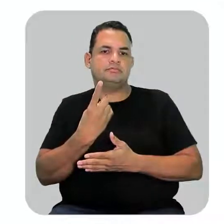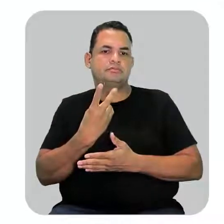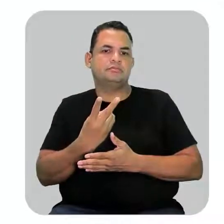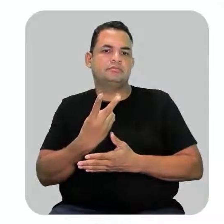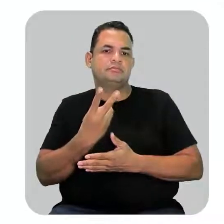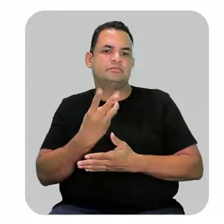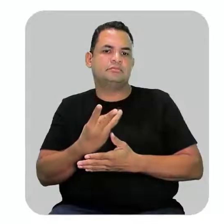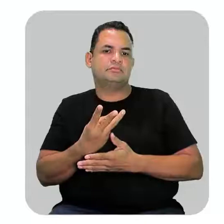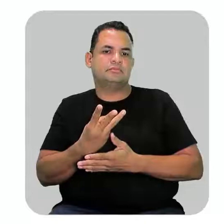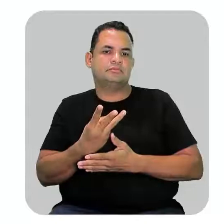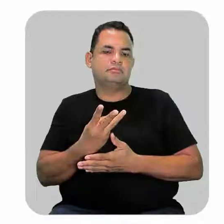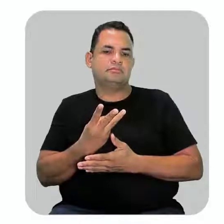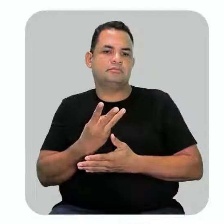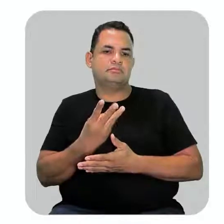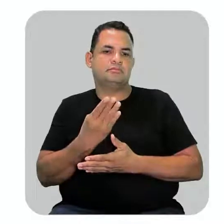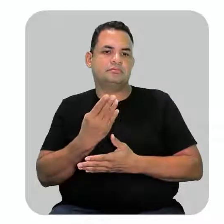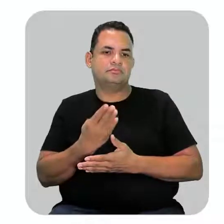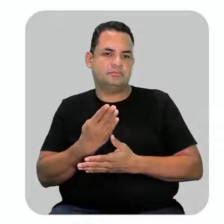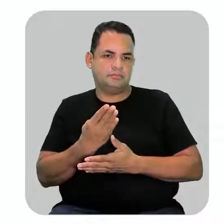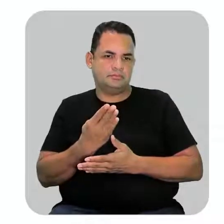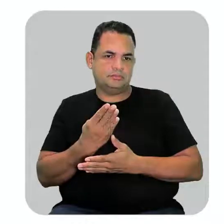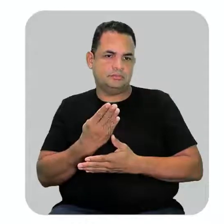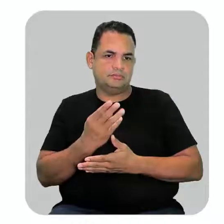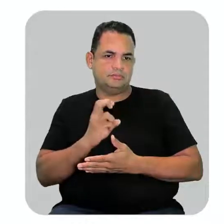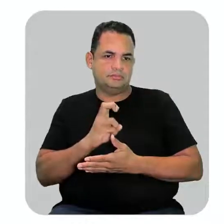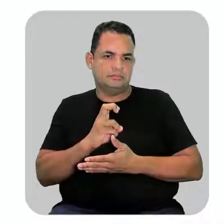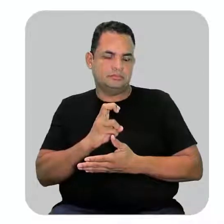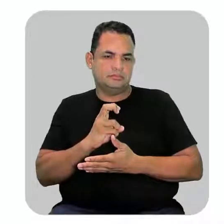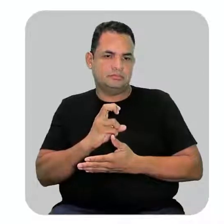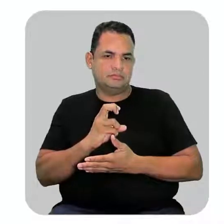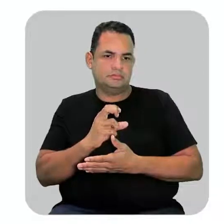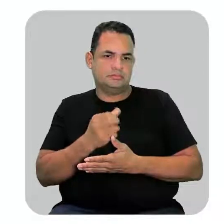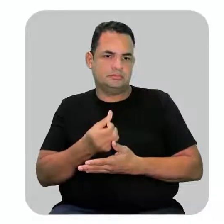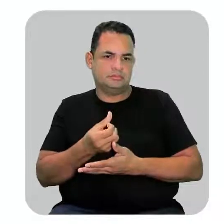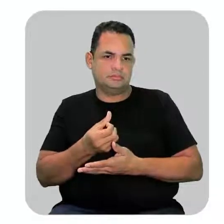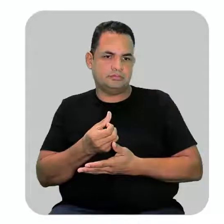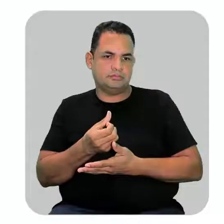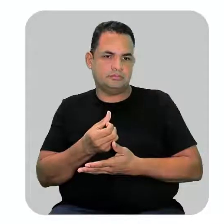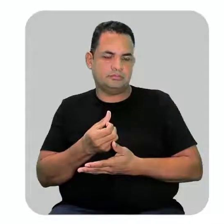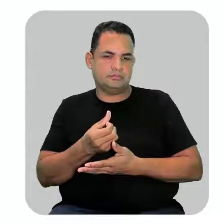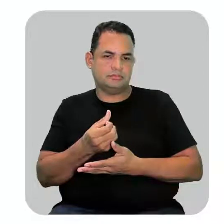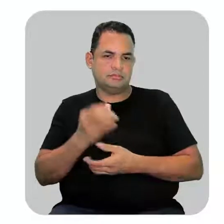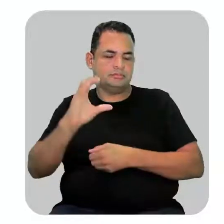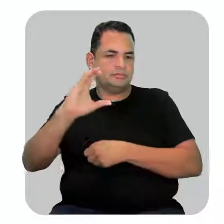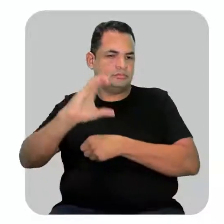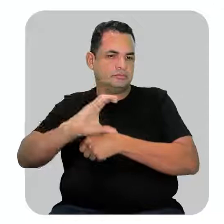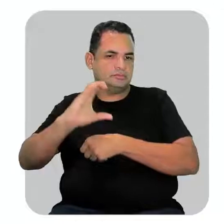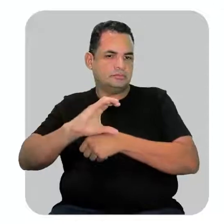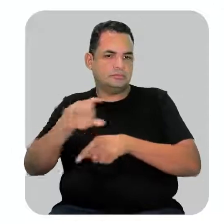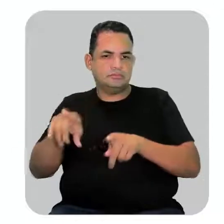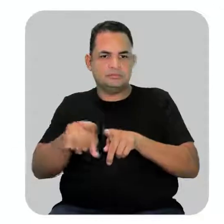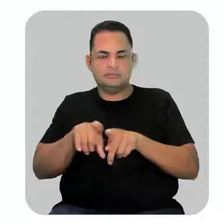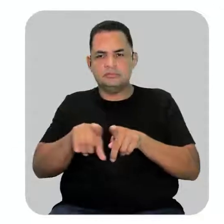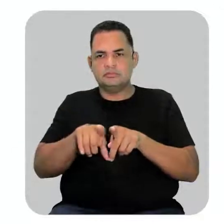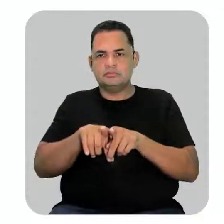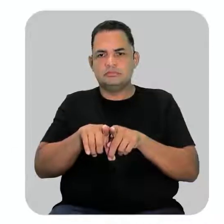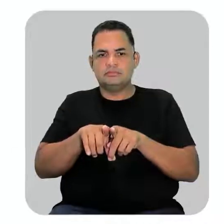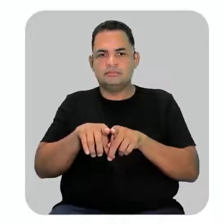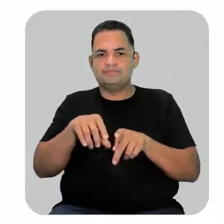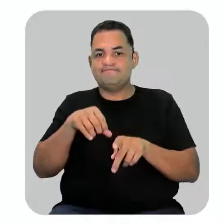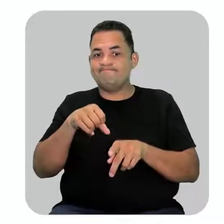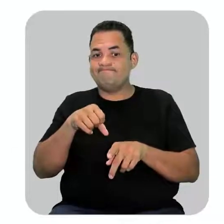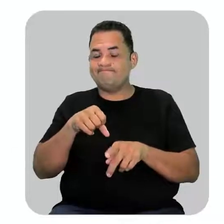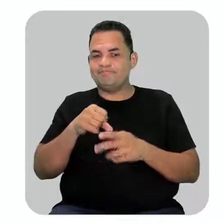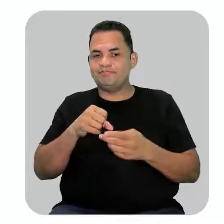2, 3, 4, 5, 6 carbonos também. Só